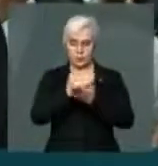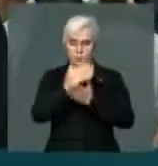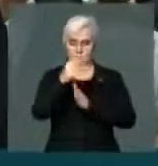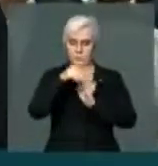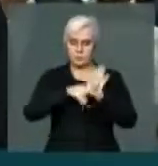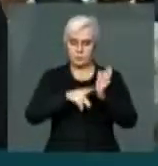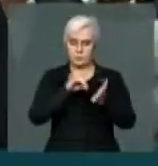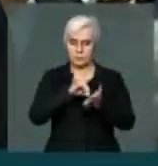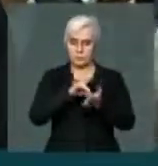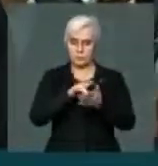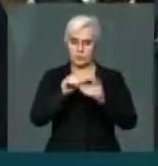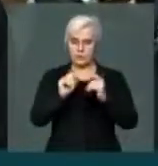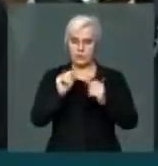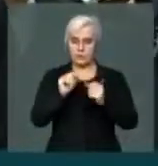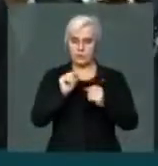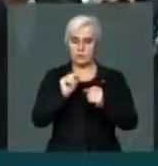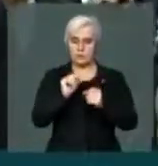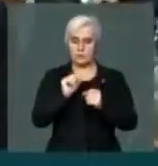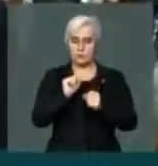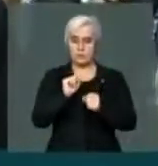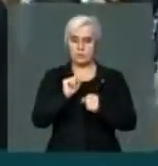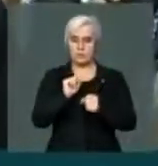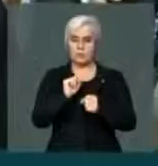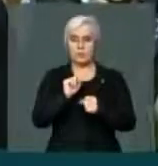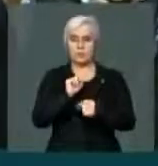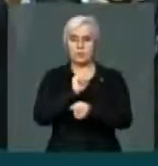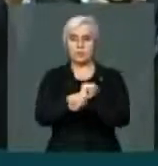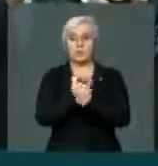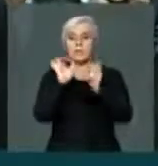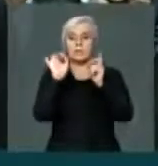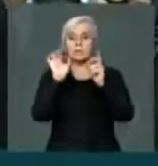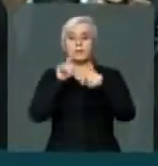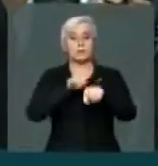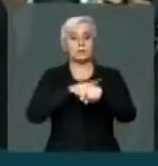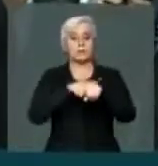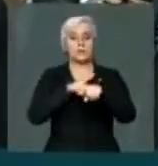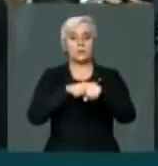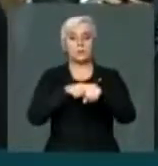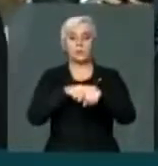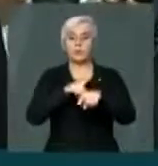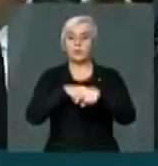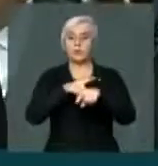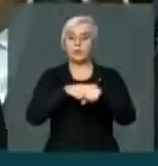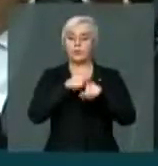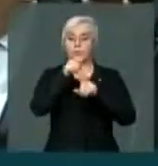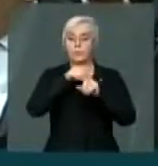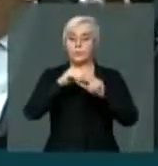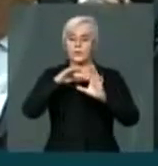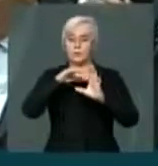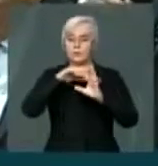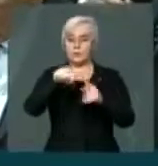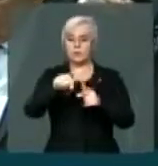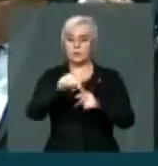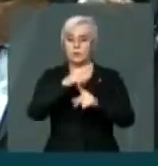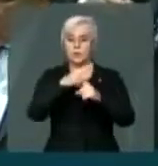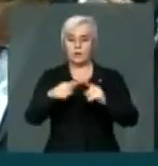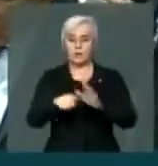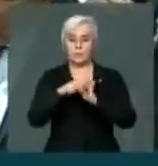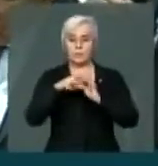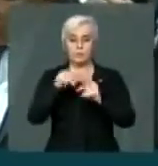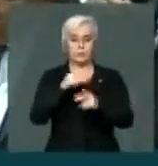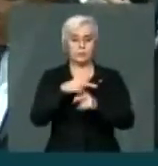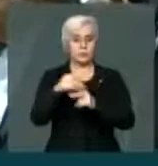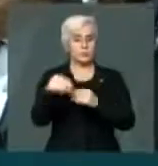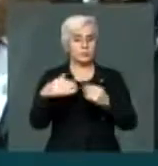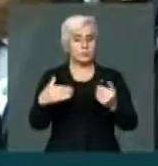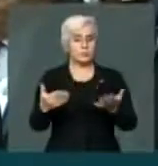era suspender exceção durante a Copa e alguém pegou carona nessa questão,